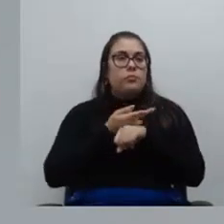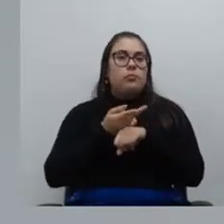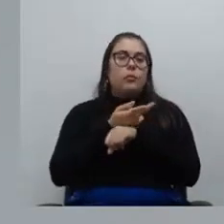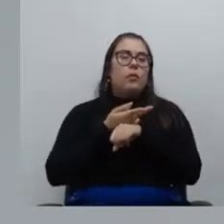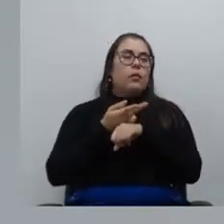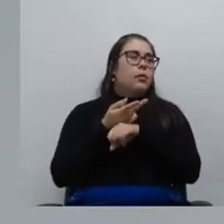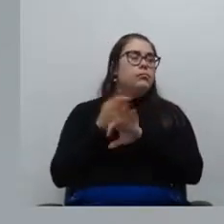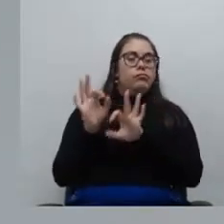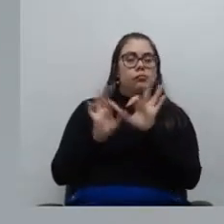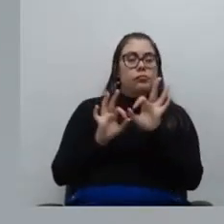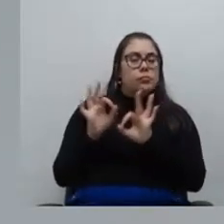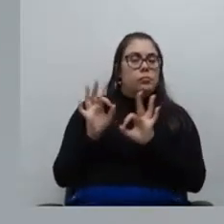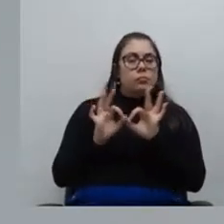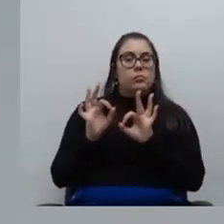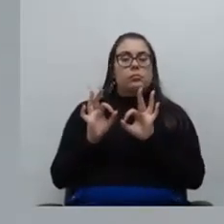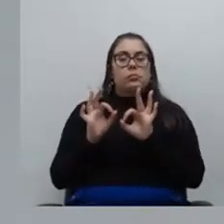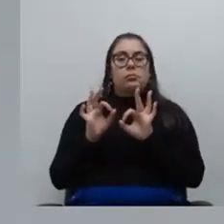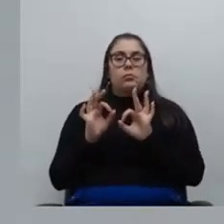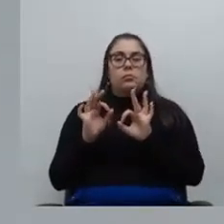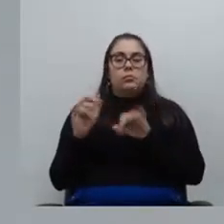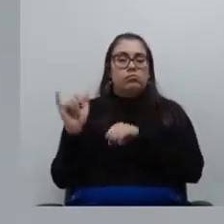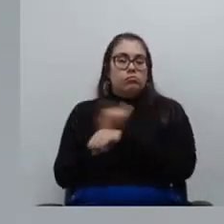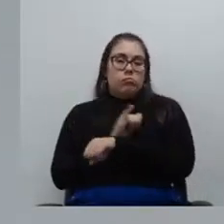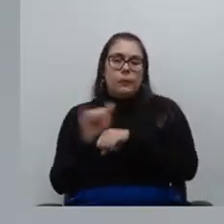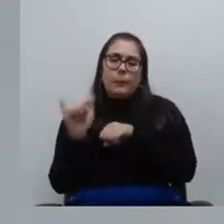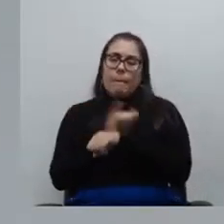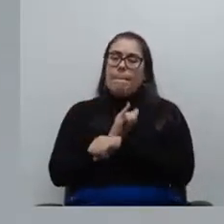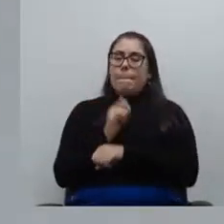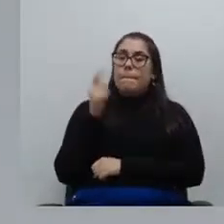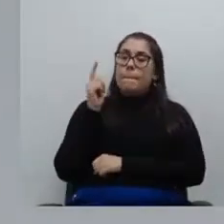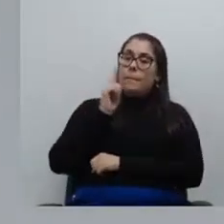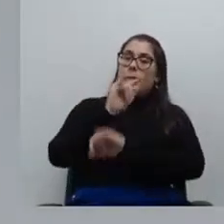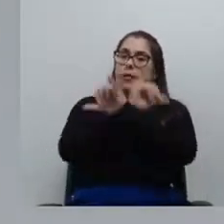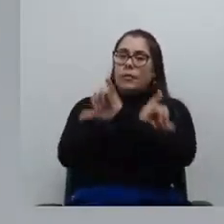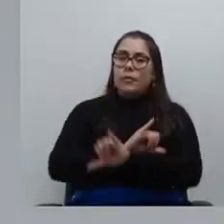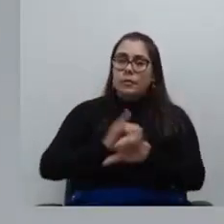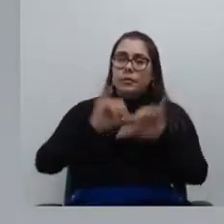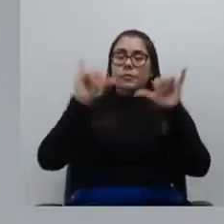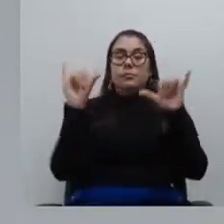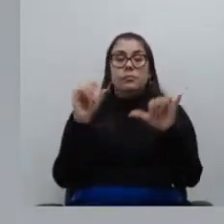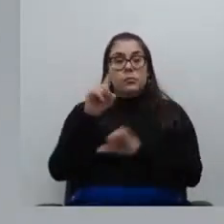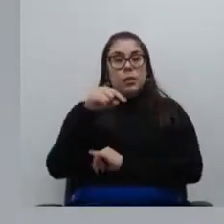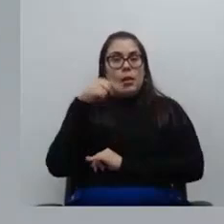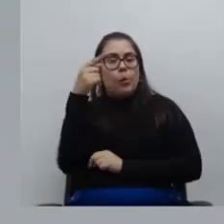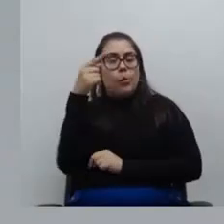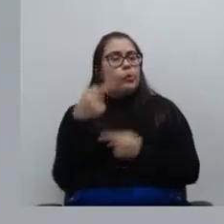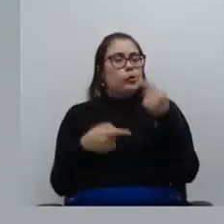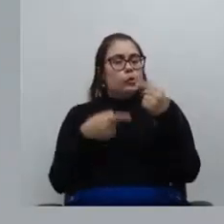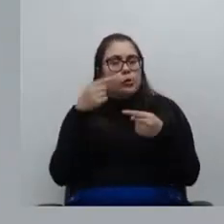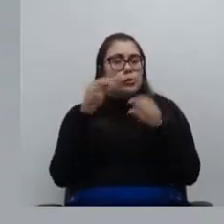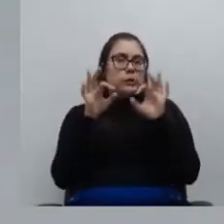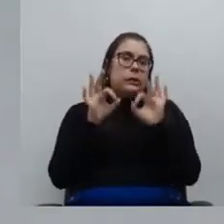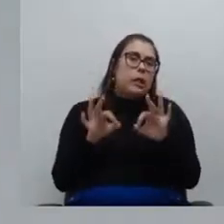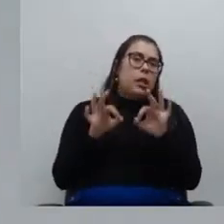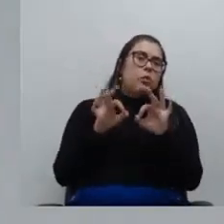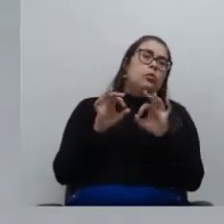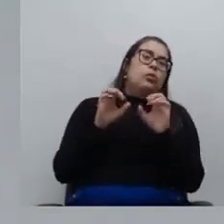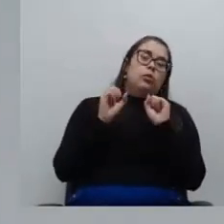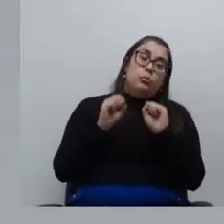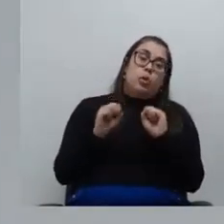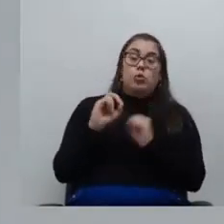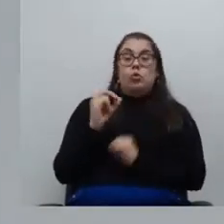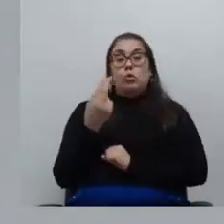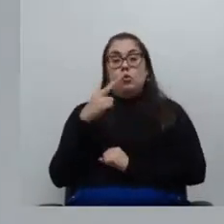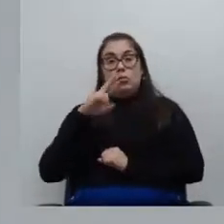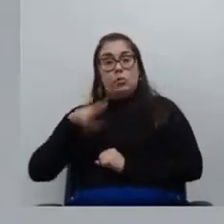um pouco desse o caminho que a gente está pensando em seguir e a gente vai fazer o comunicado e depois discute se esse é o adequado se a pode seguir mas